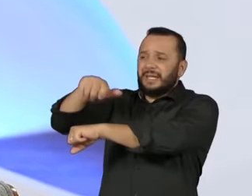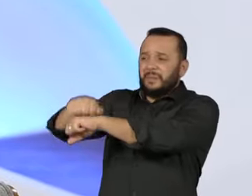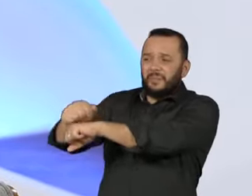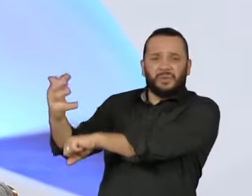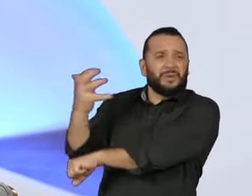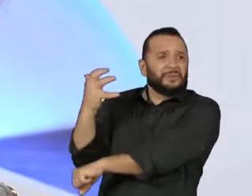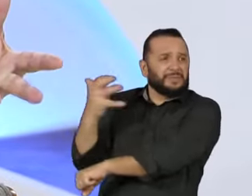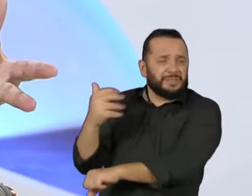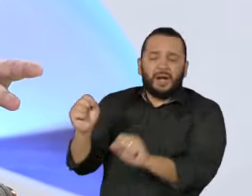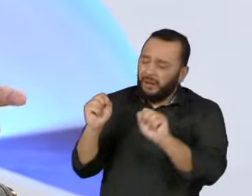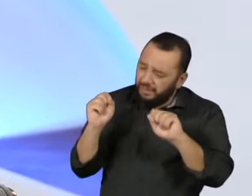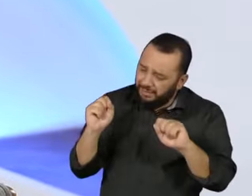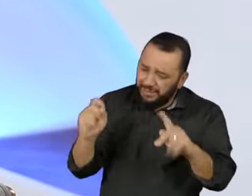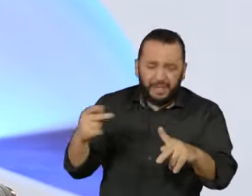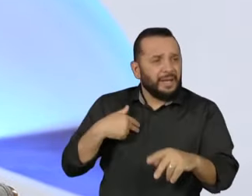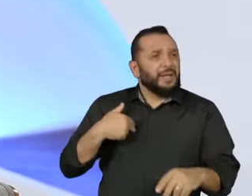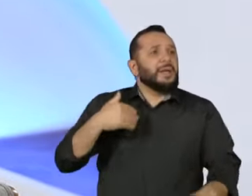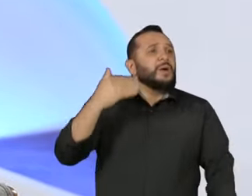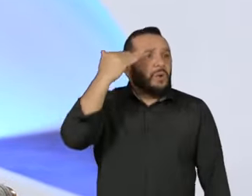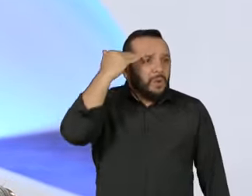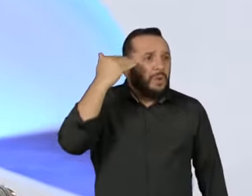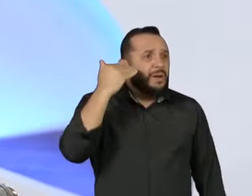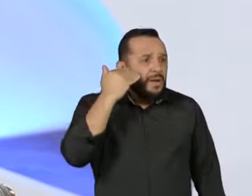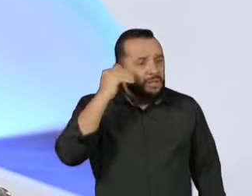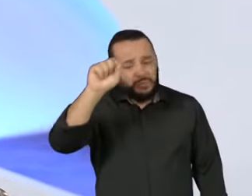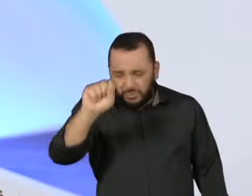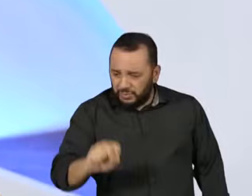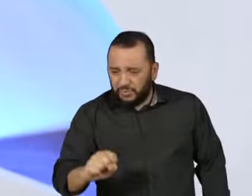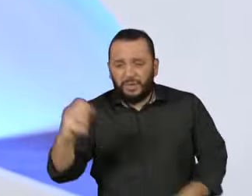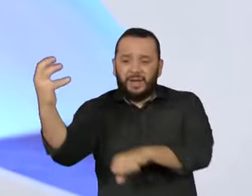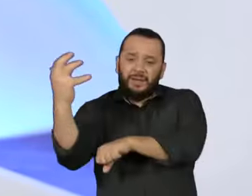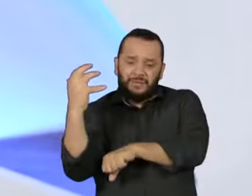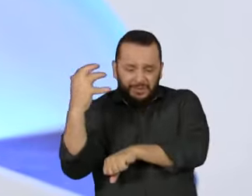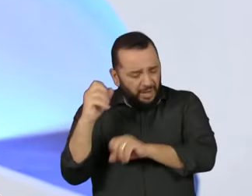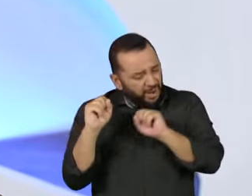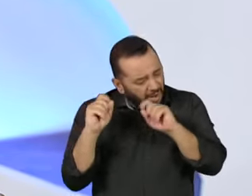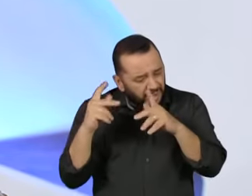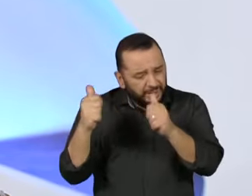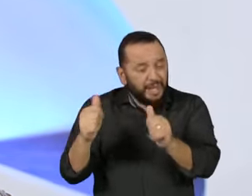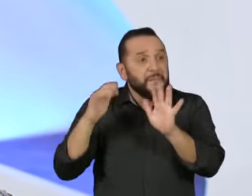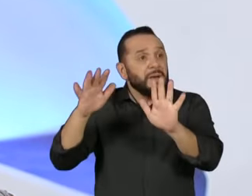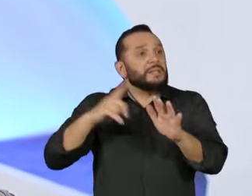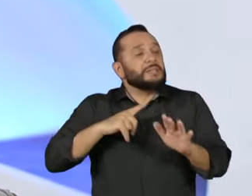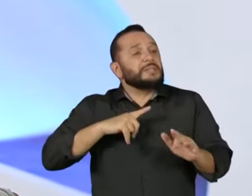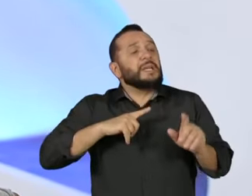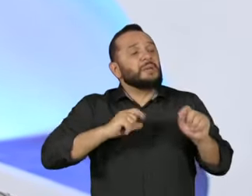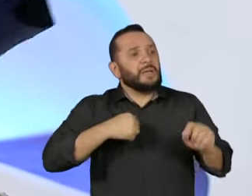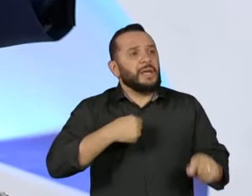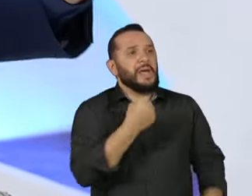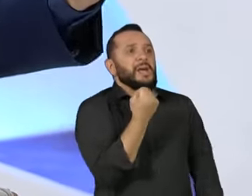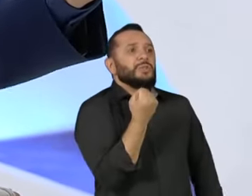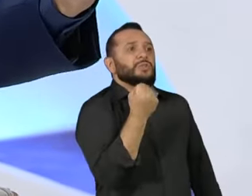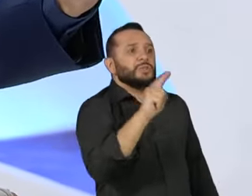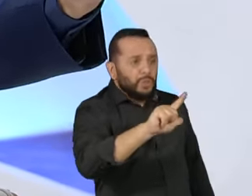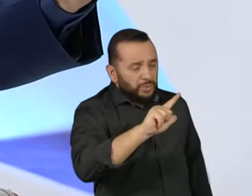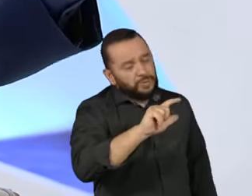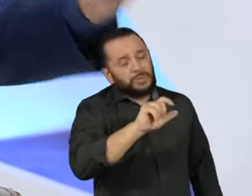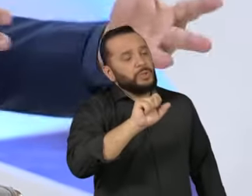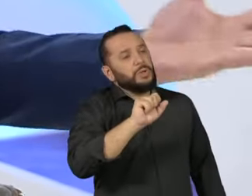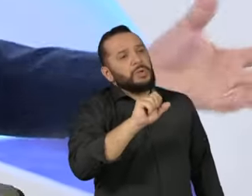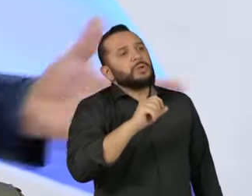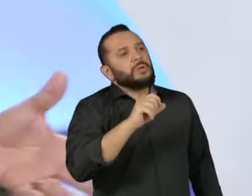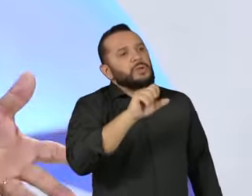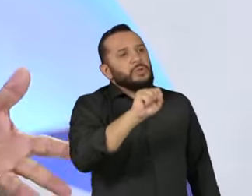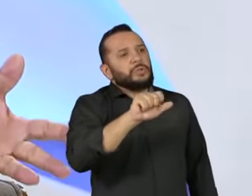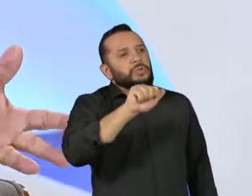diante, mas hoje nós temos Sobral, que deu certo. Eu fui, eu, a nossa administração do Espírito Santo foi buscar